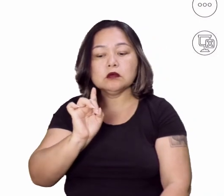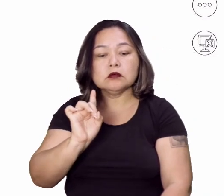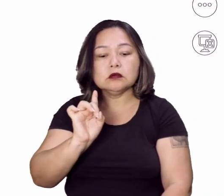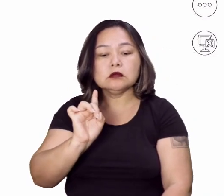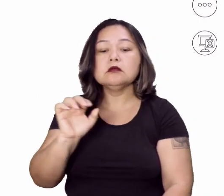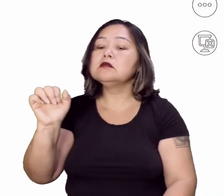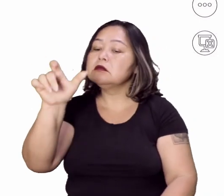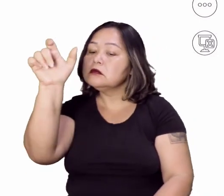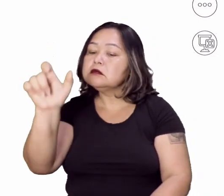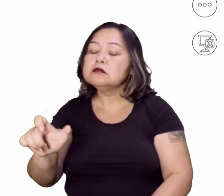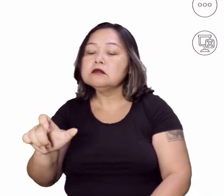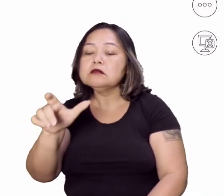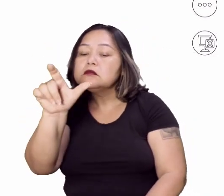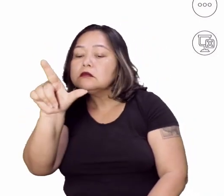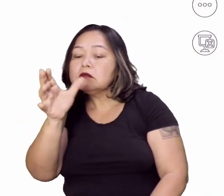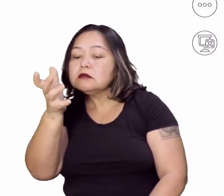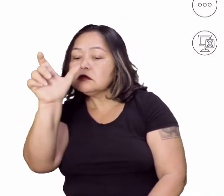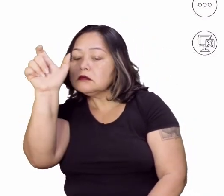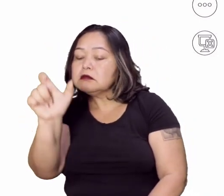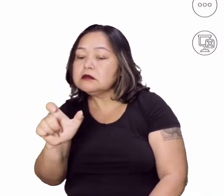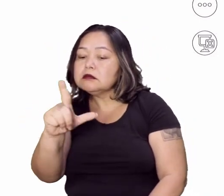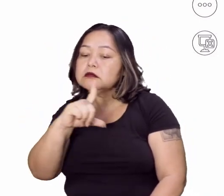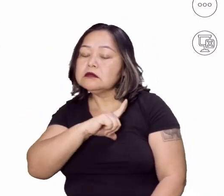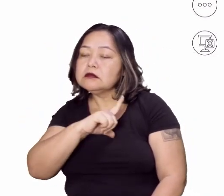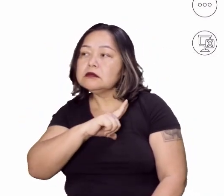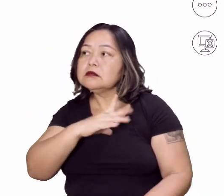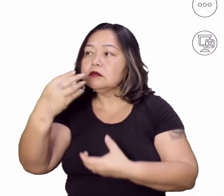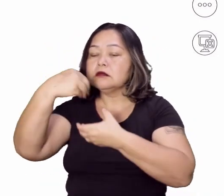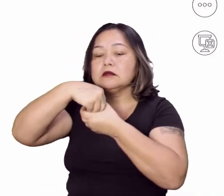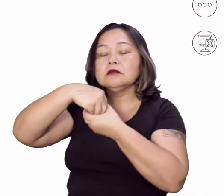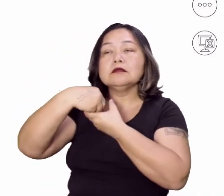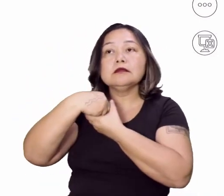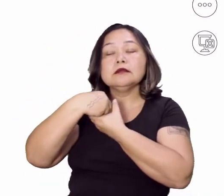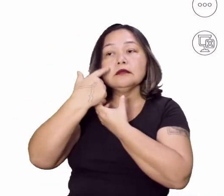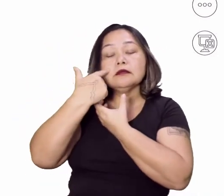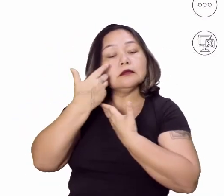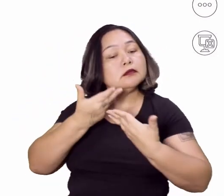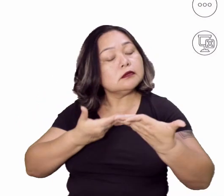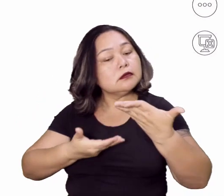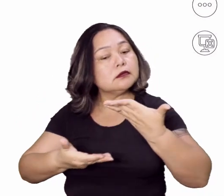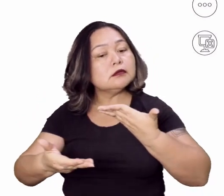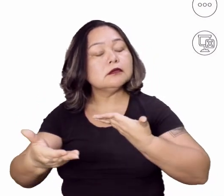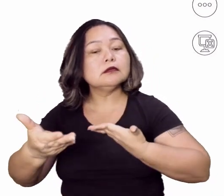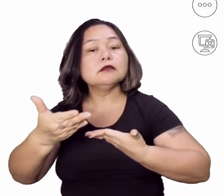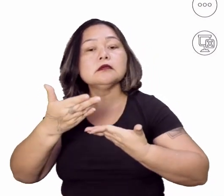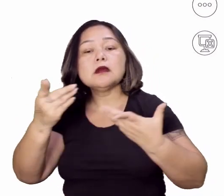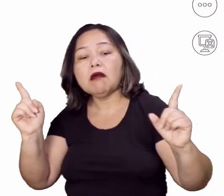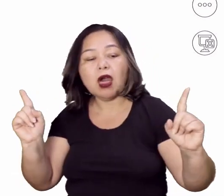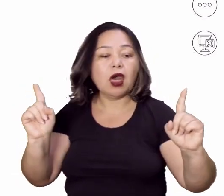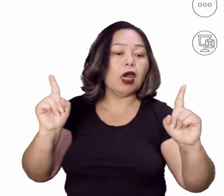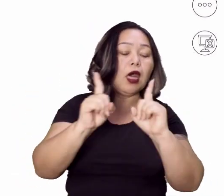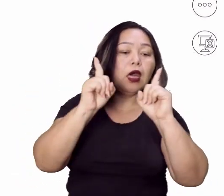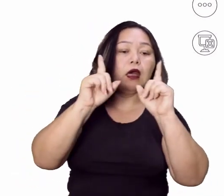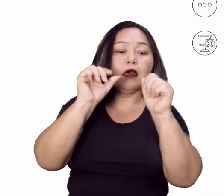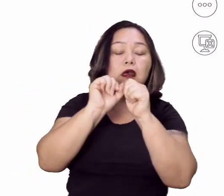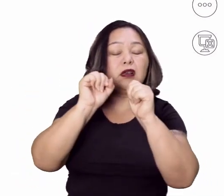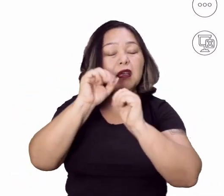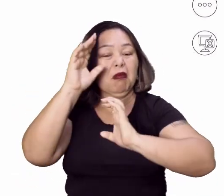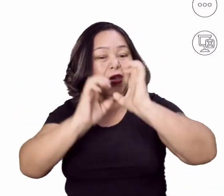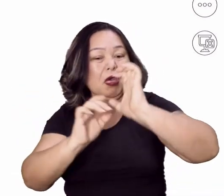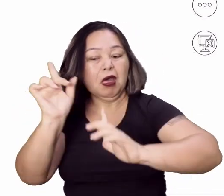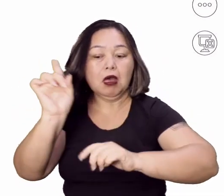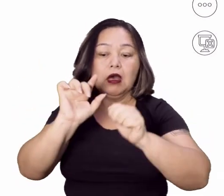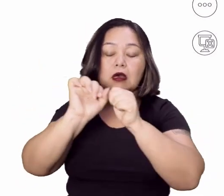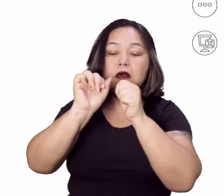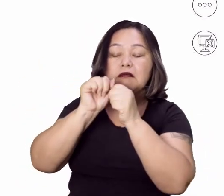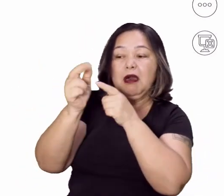é. Pacifista é uma pessoa que tem uma forma de ser que não vai para o conflito, que não quer saber de briga, que